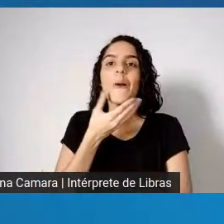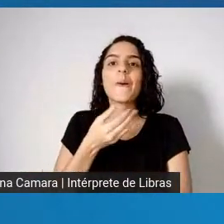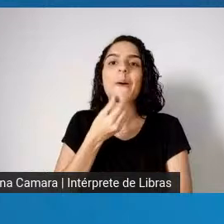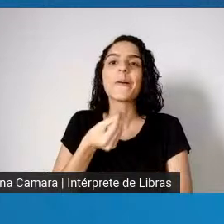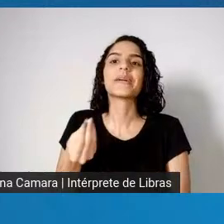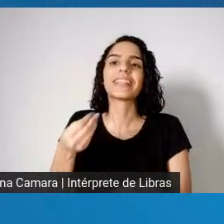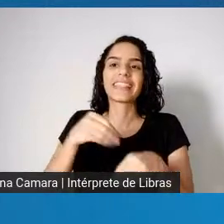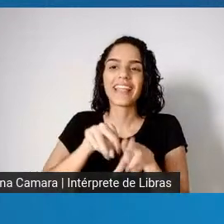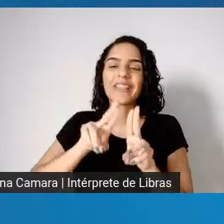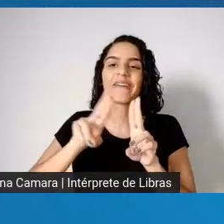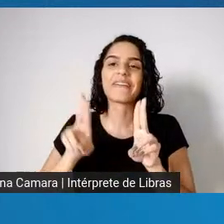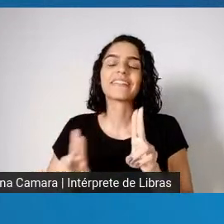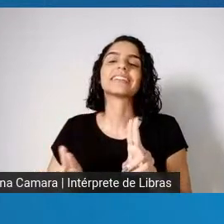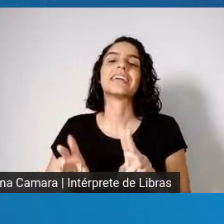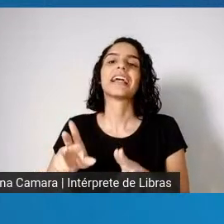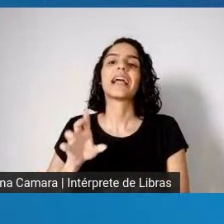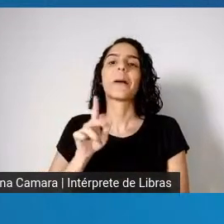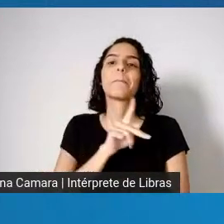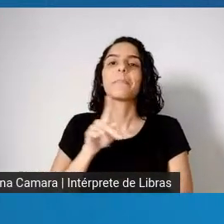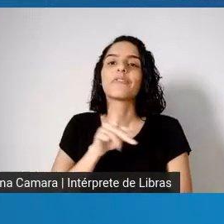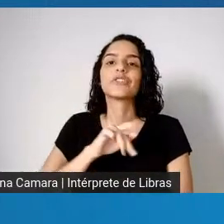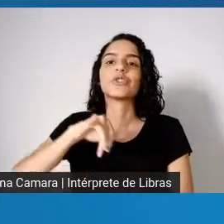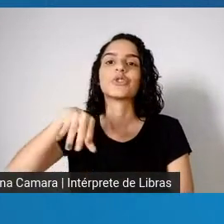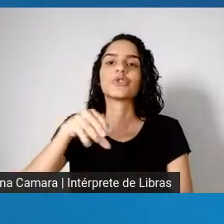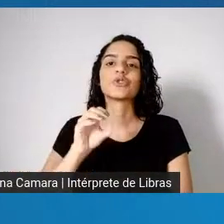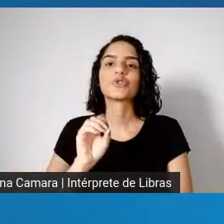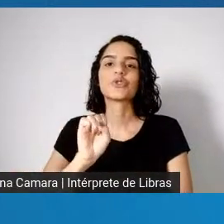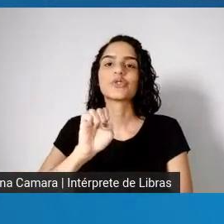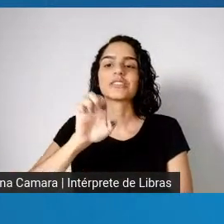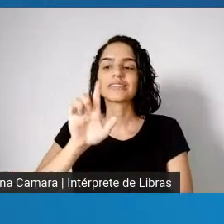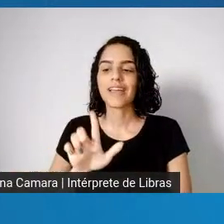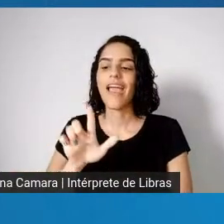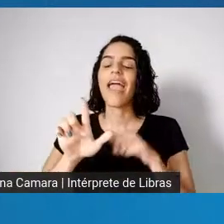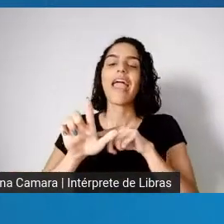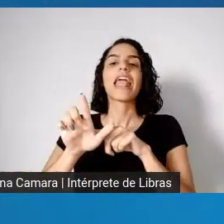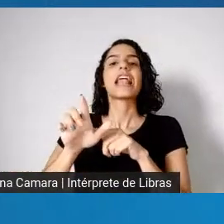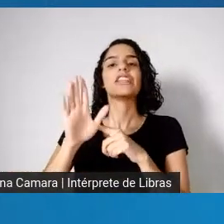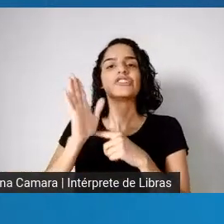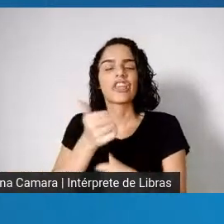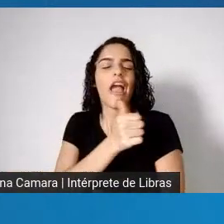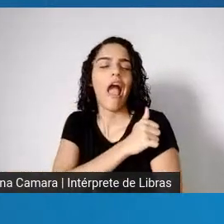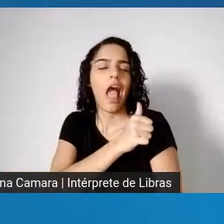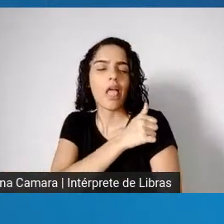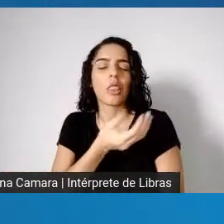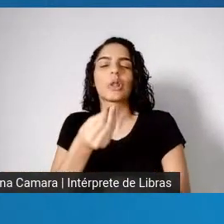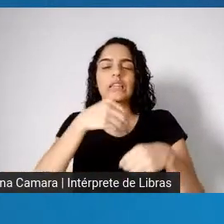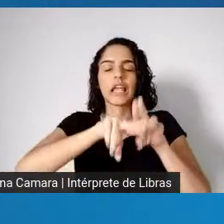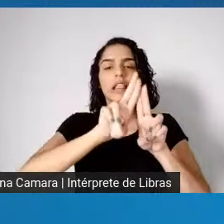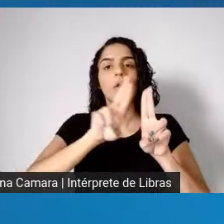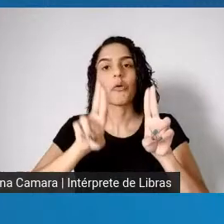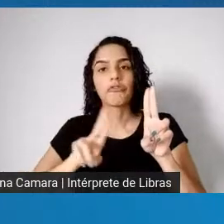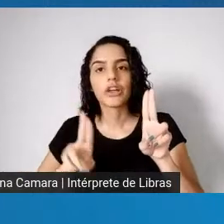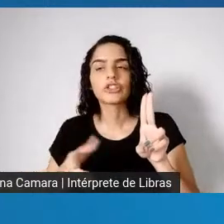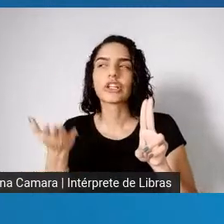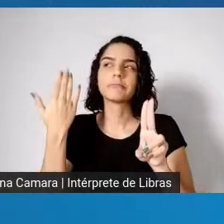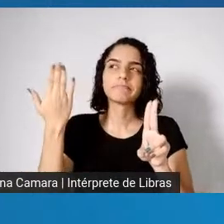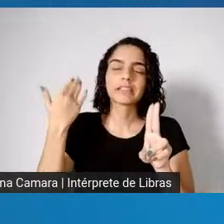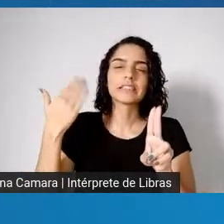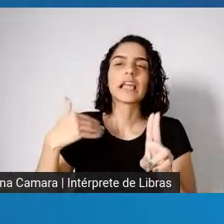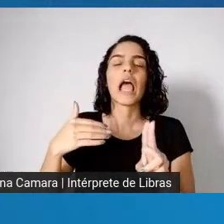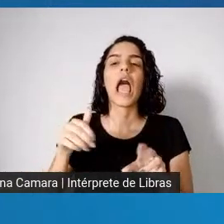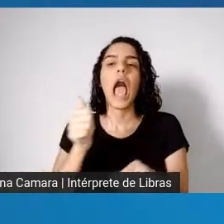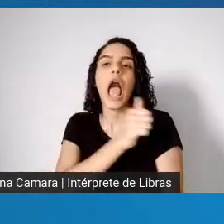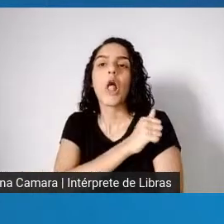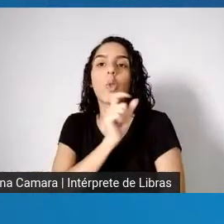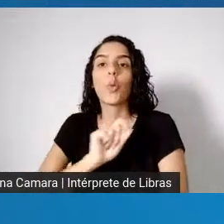que é o professor José Gomes Temporão, ex-aluno aqui da nossa faculdade, da nossa Faculdade Nacional de Medicina